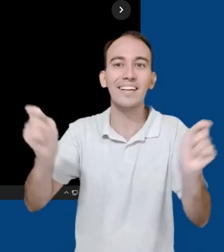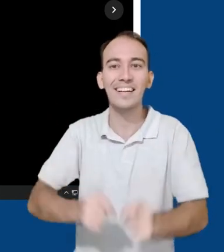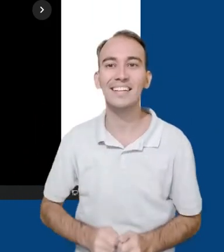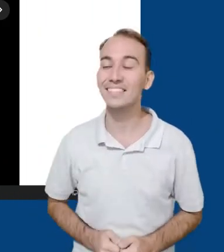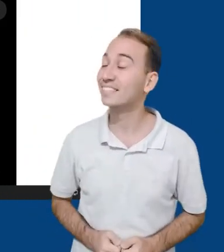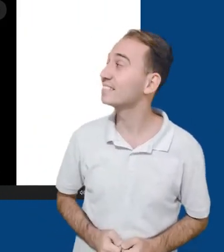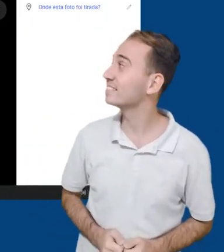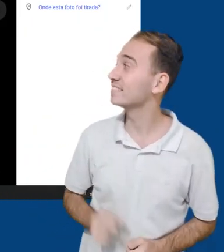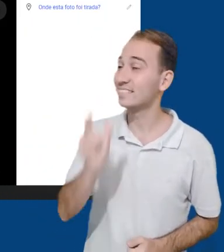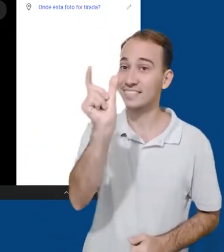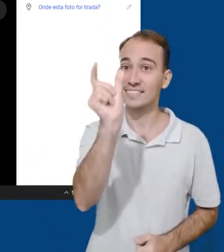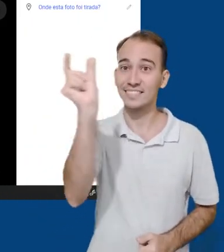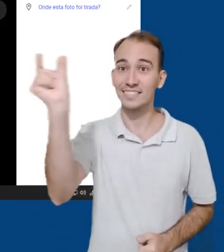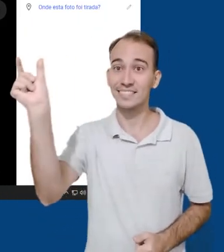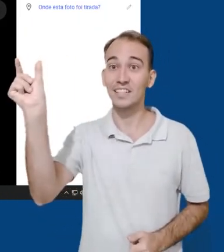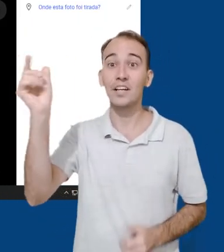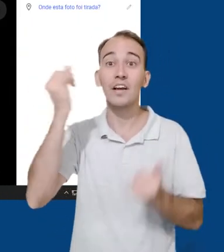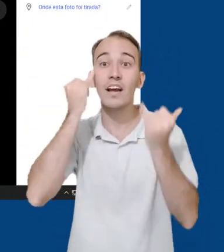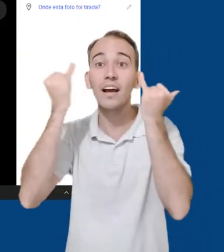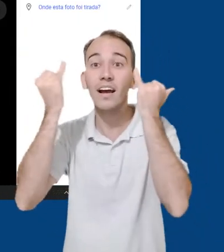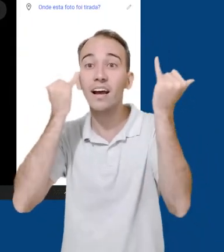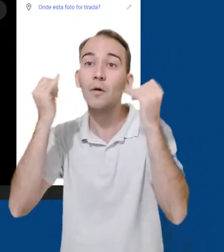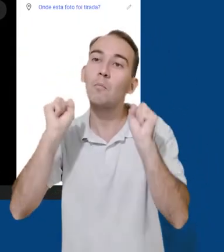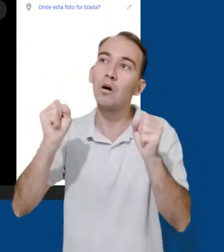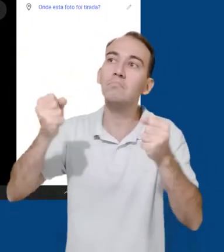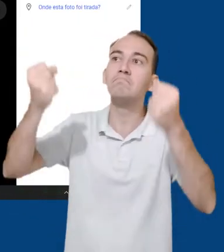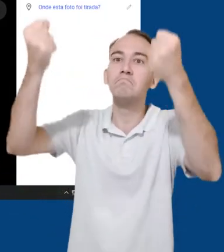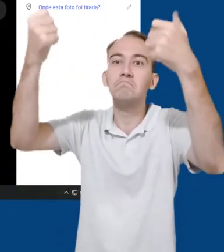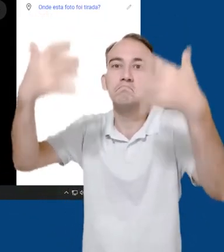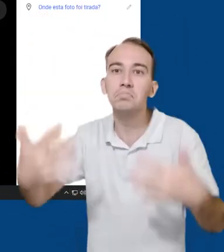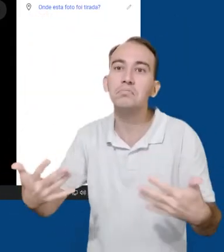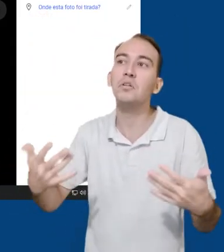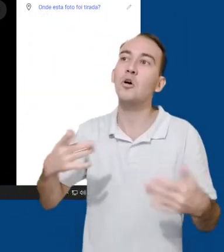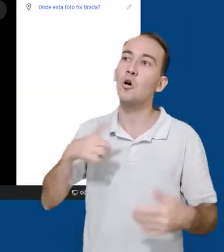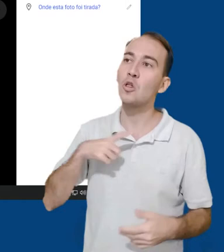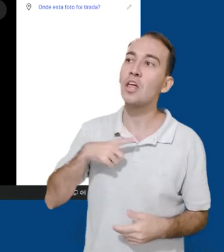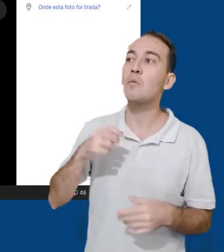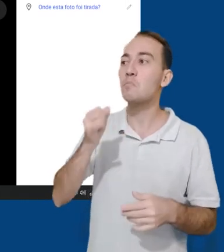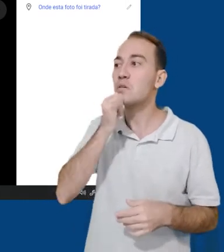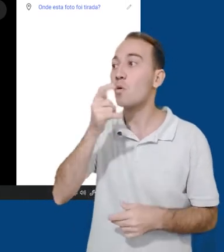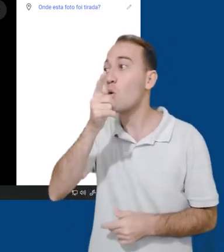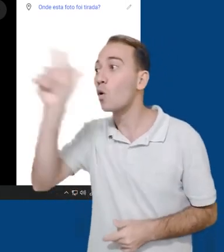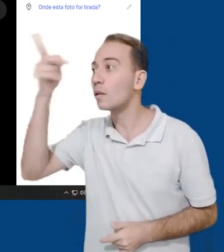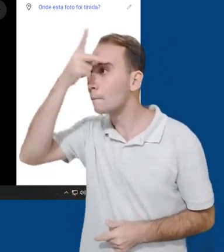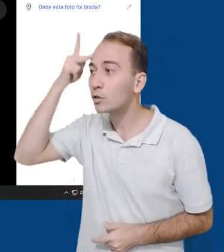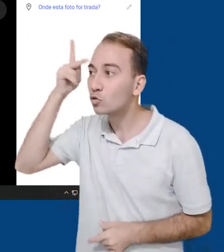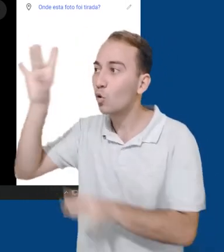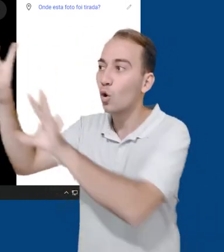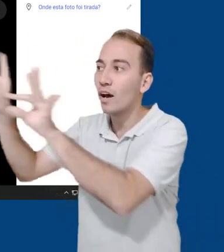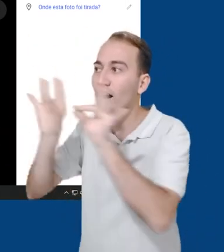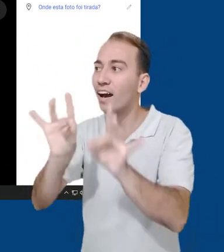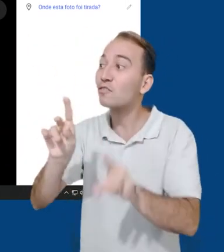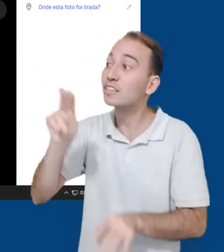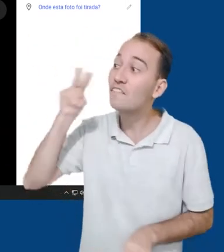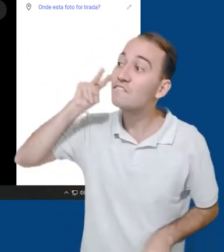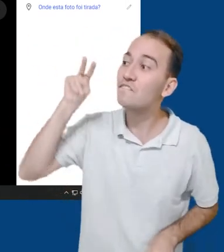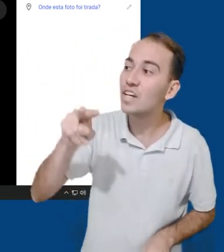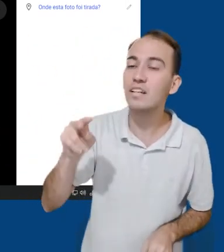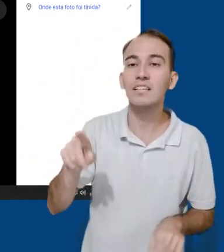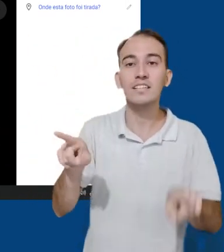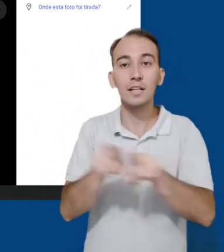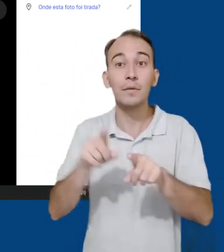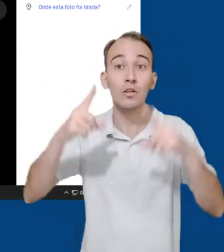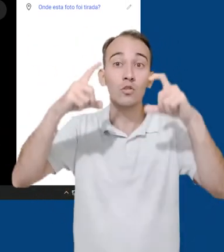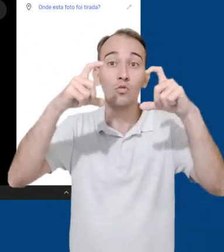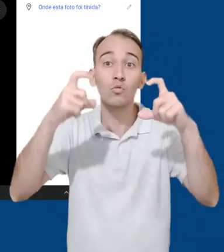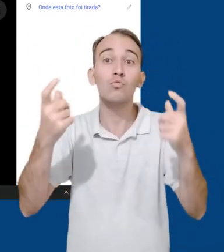Na opção de informações, podemos adicionar uma descrição, marcar pessoas e consultar detalhes como a